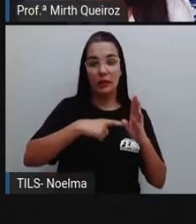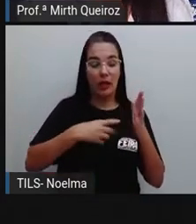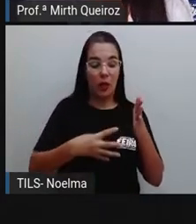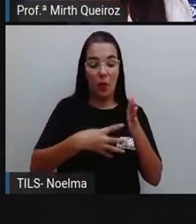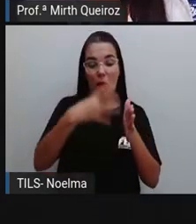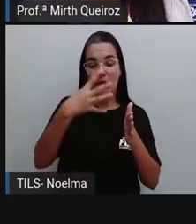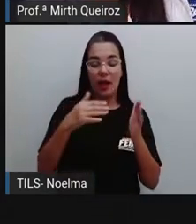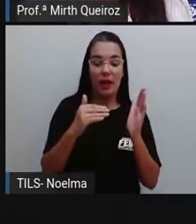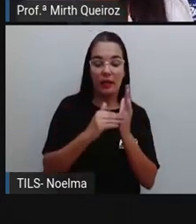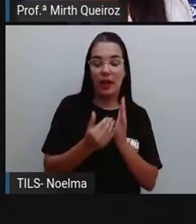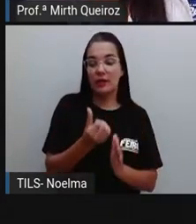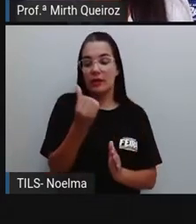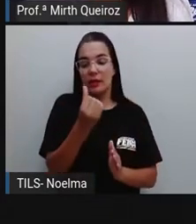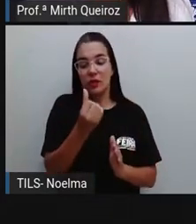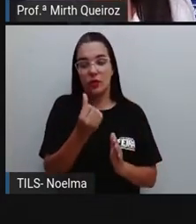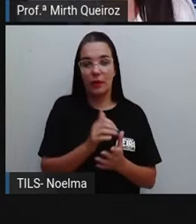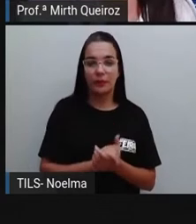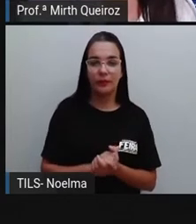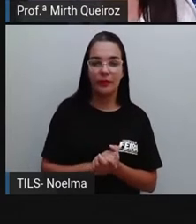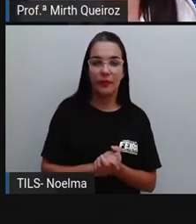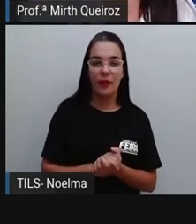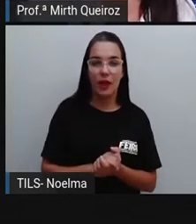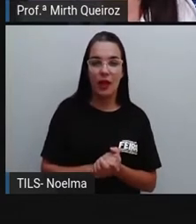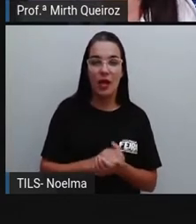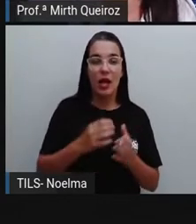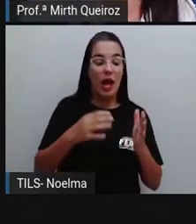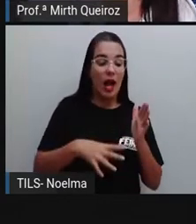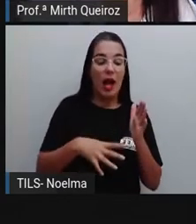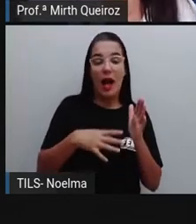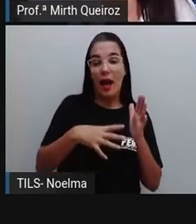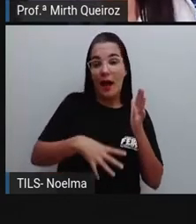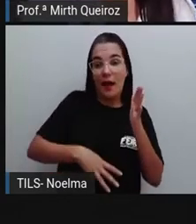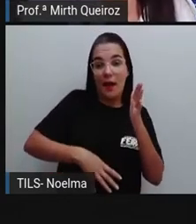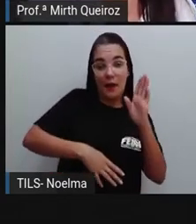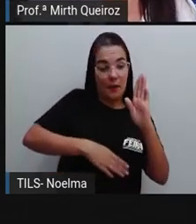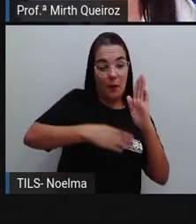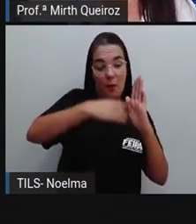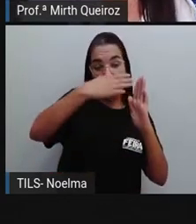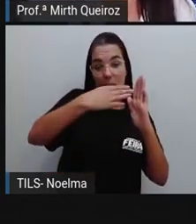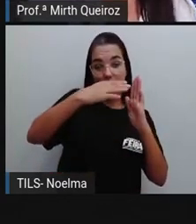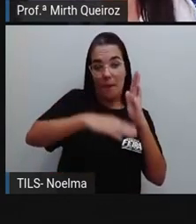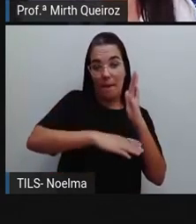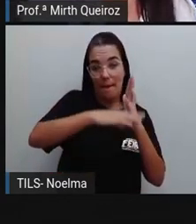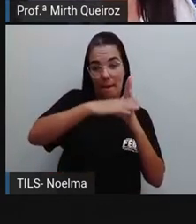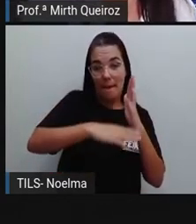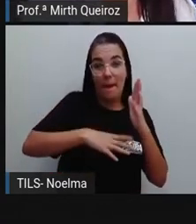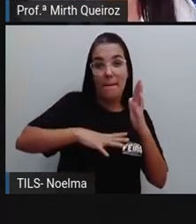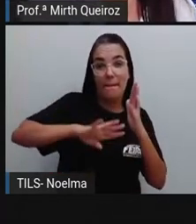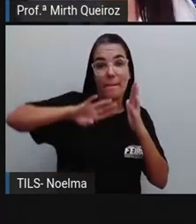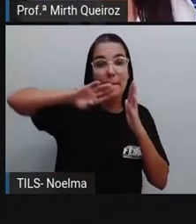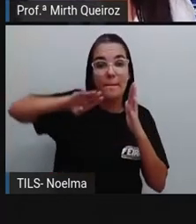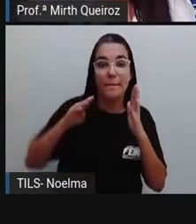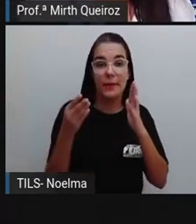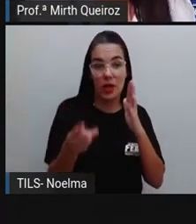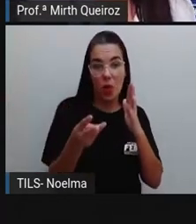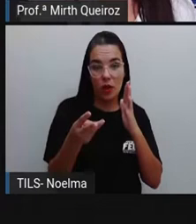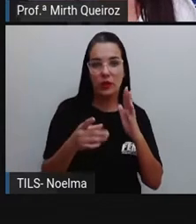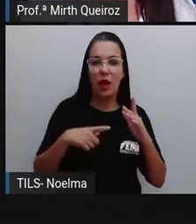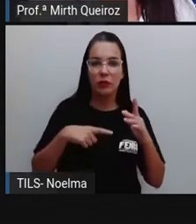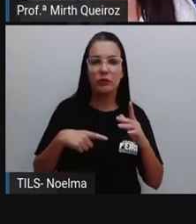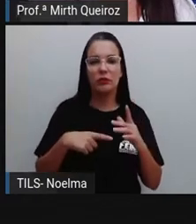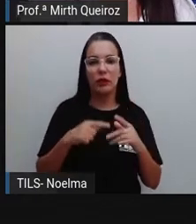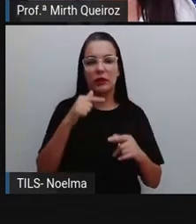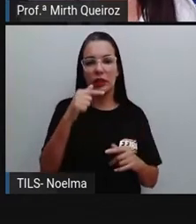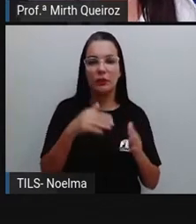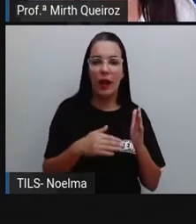ordem até a sexta ordem. Na classe do milhão, nós vamos ter da sétima ordem até